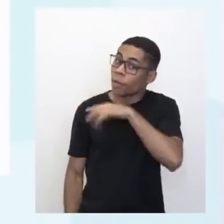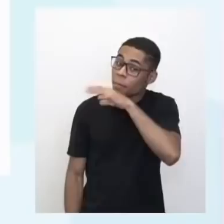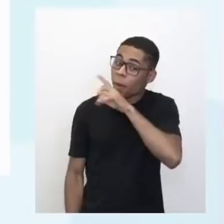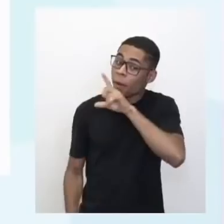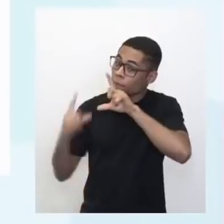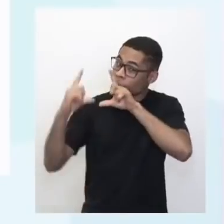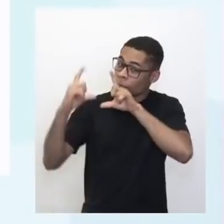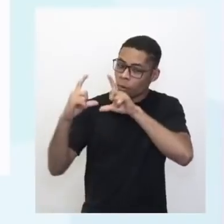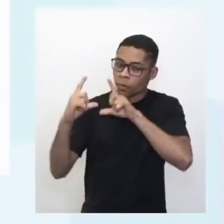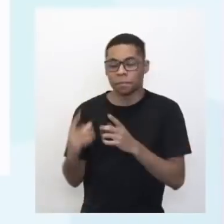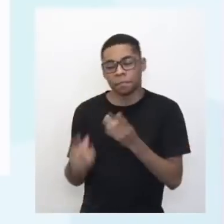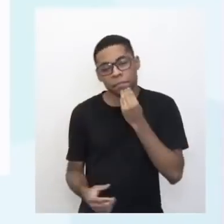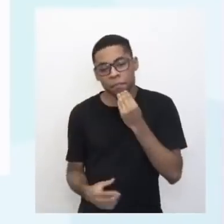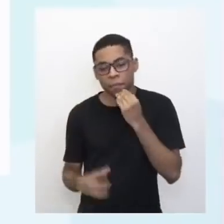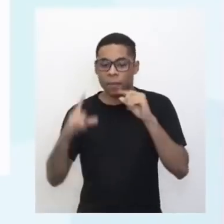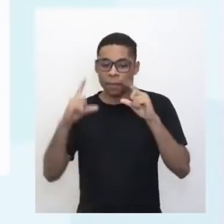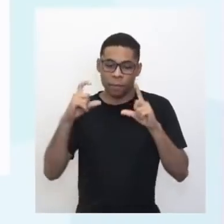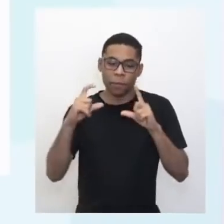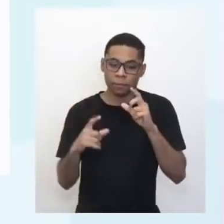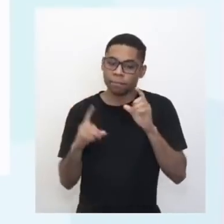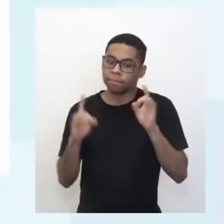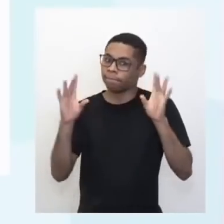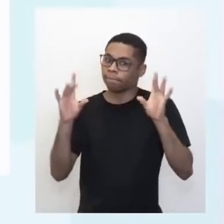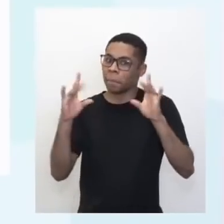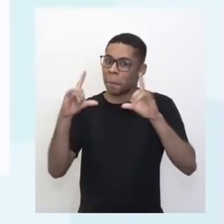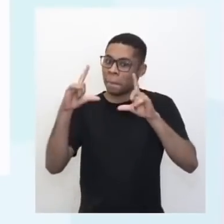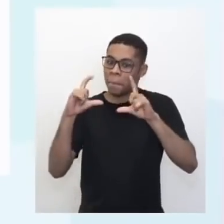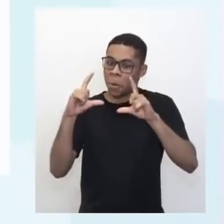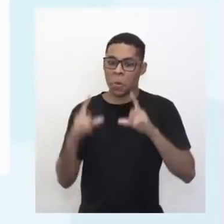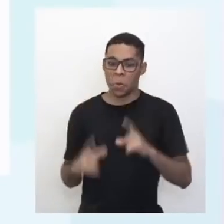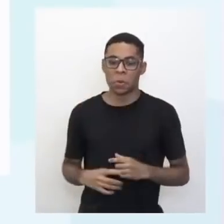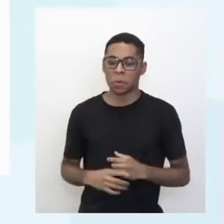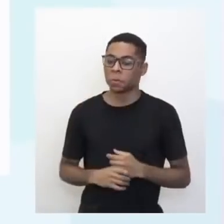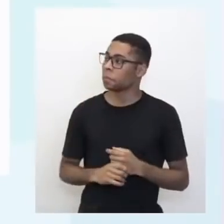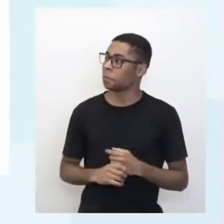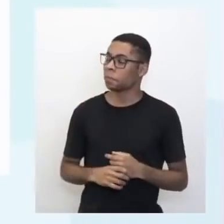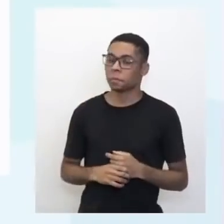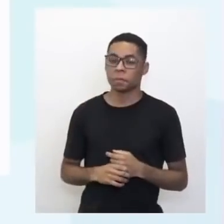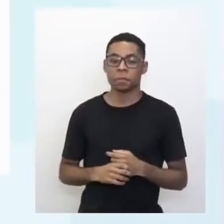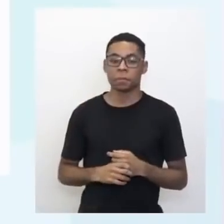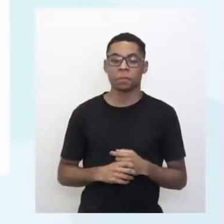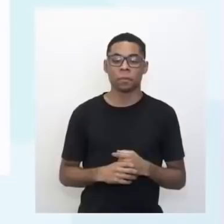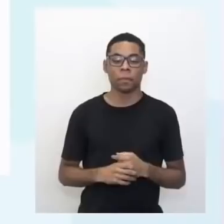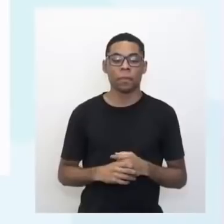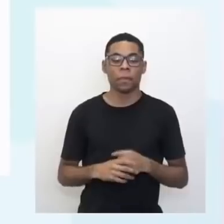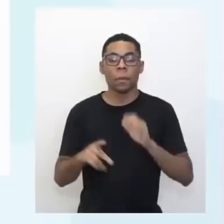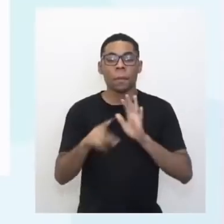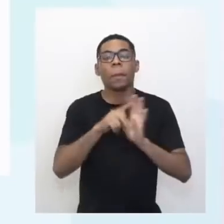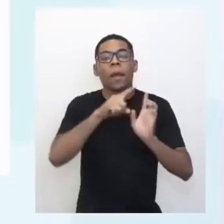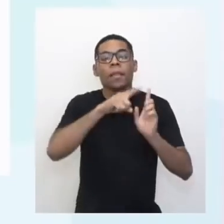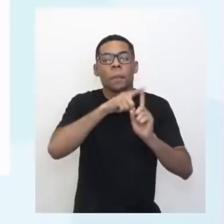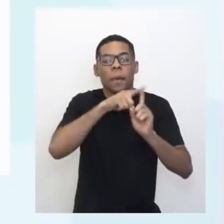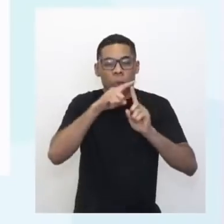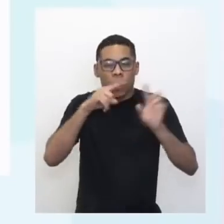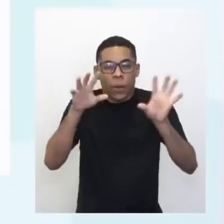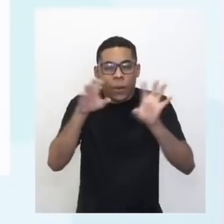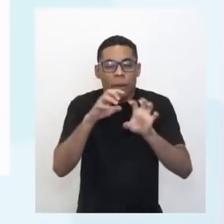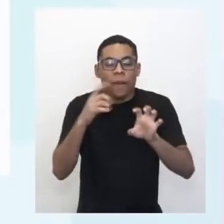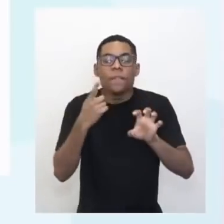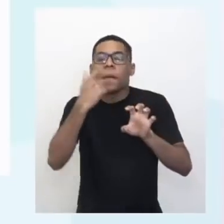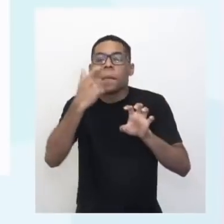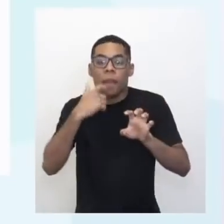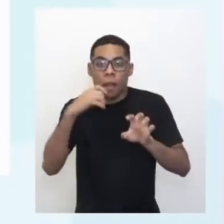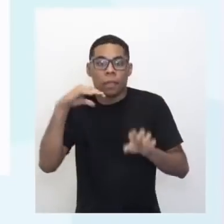de uma maneira, é claro que, especial, né? Uma termofotografia. E aí, esses dois animais aí, você